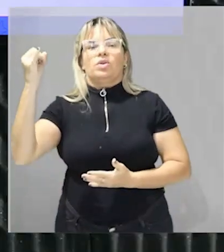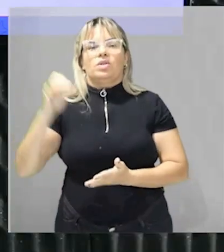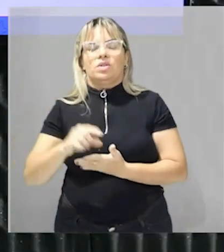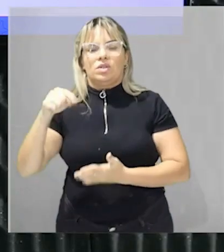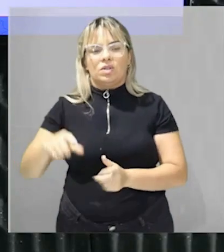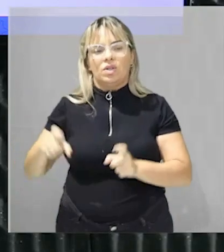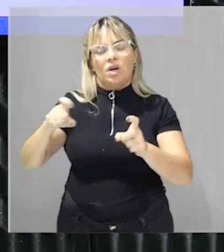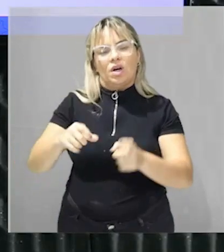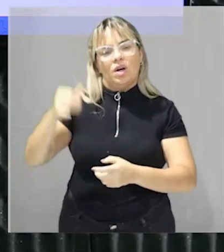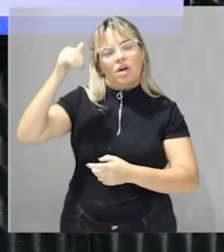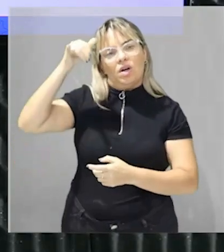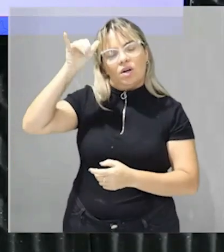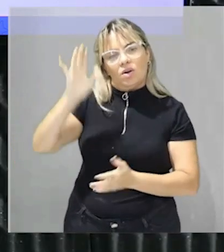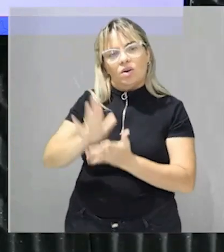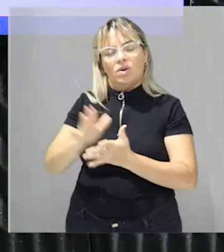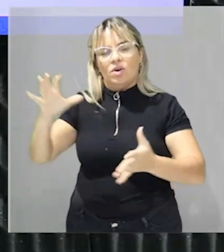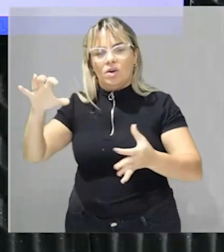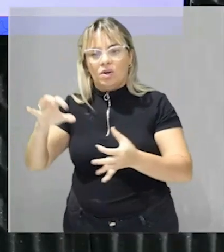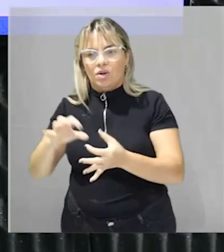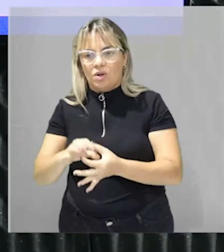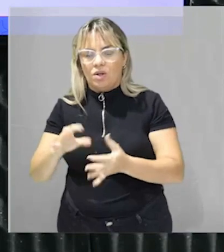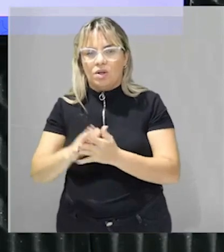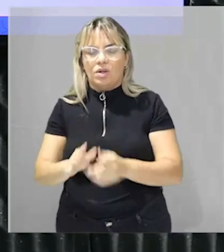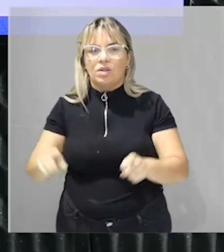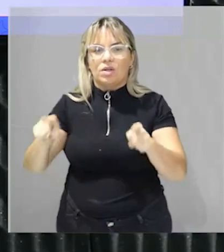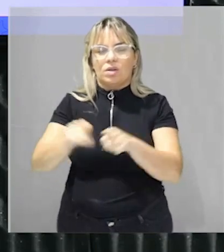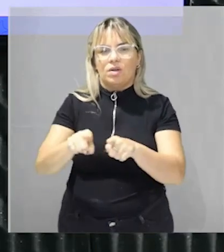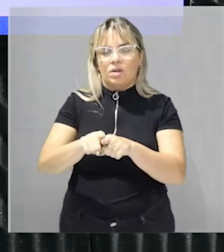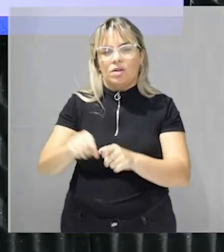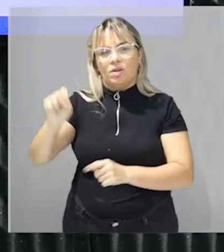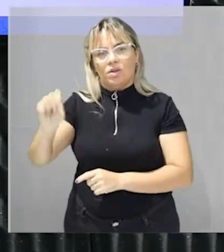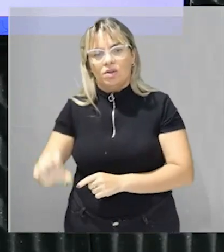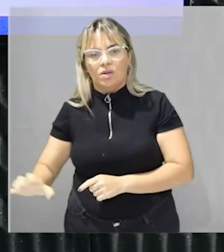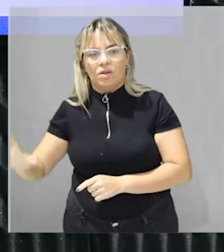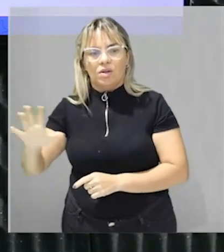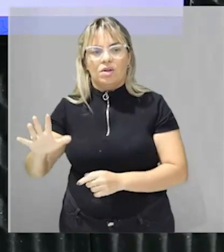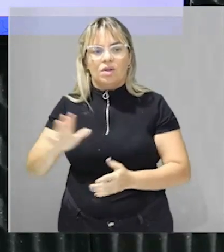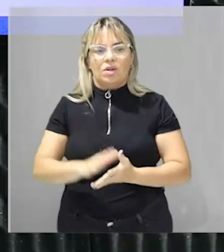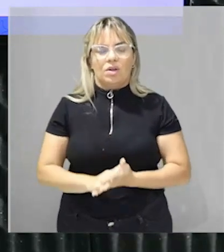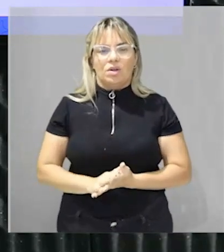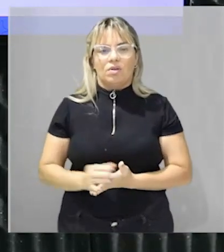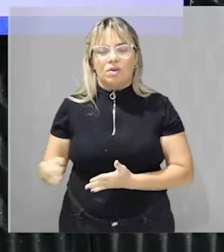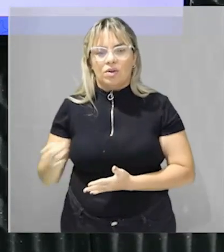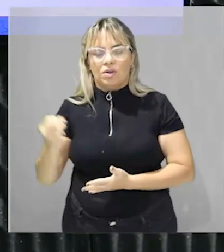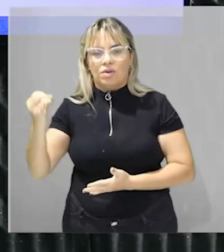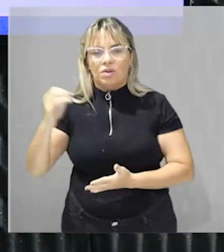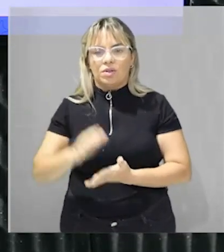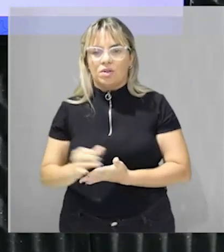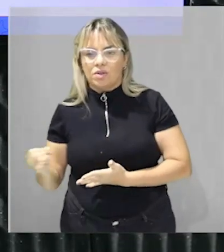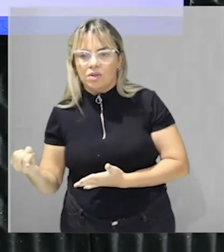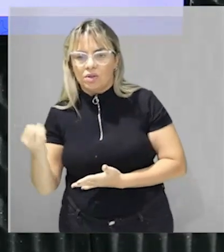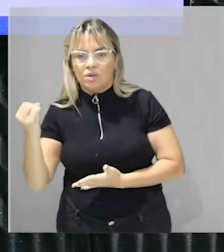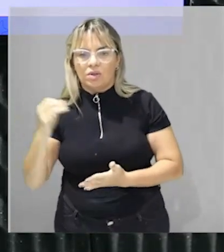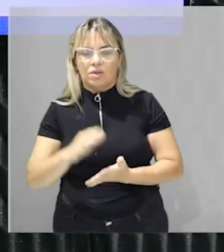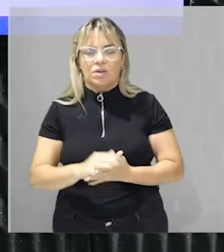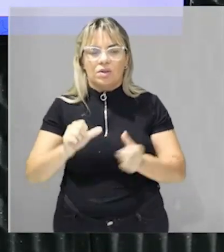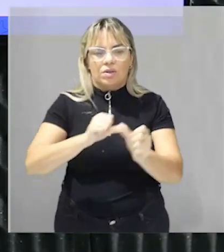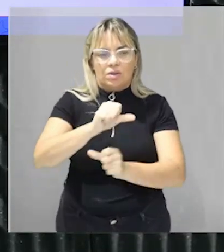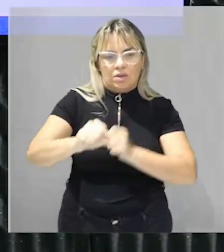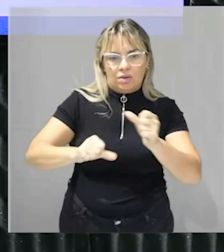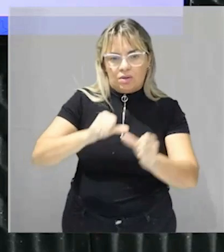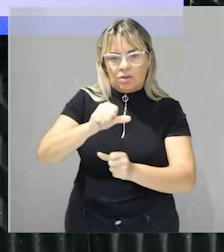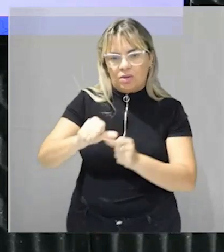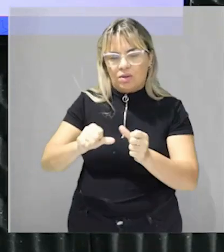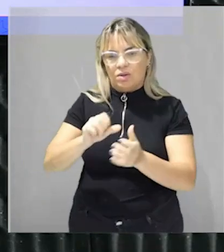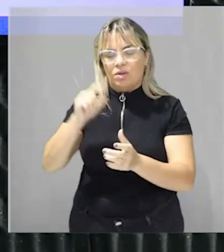agropecuário brasileiro juntamente com o sudeste se destacasse e ele diz que a região centro-oeste se transformou em grande